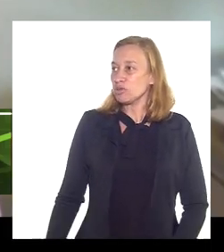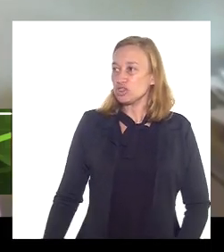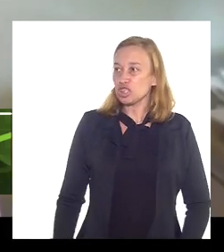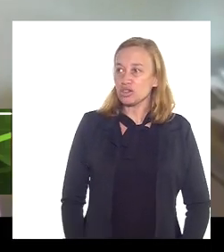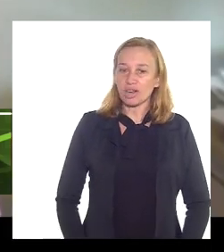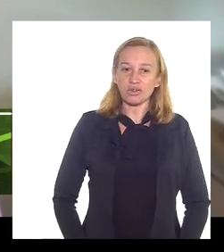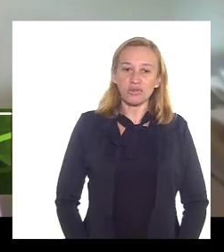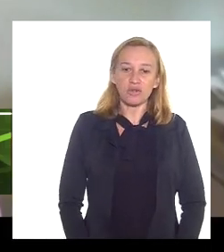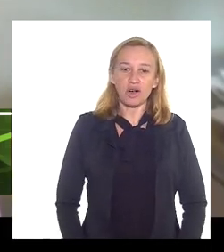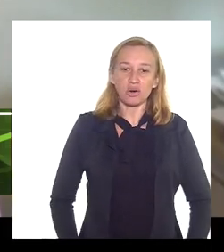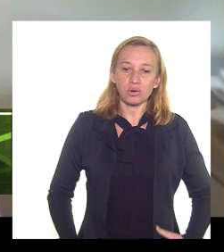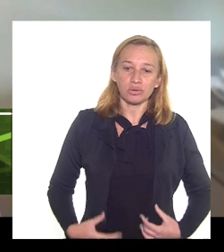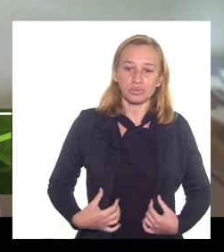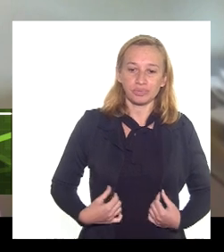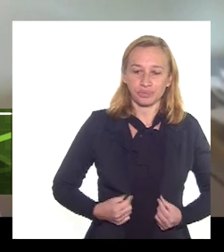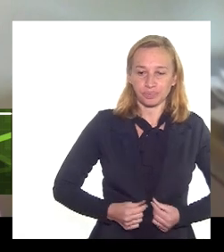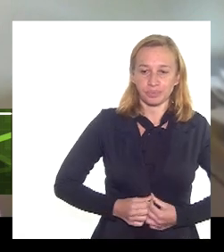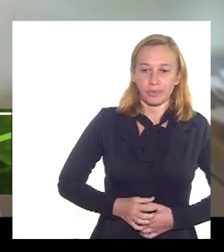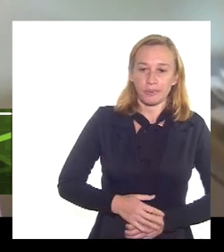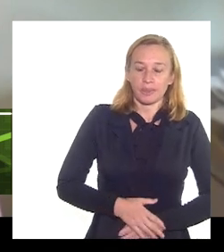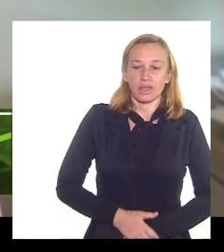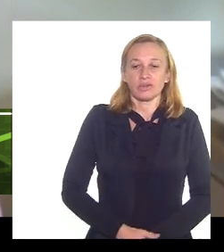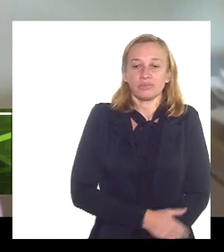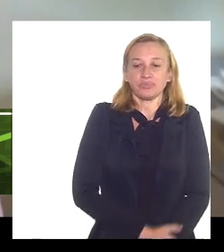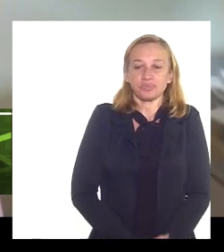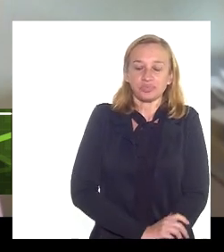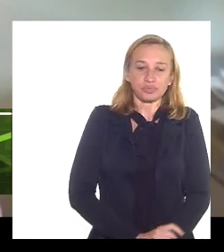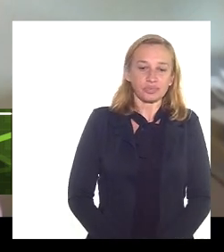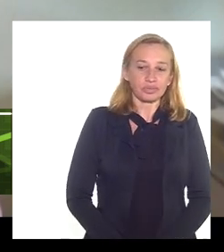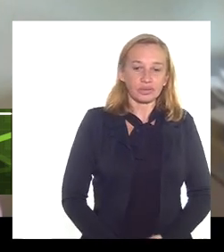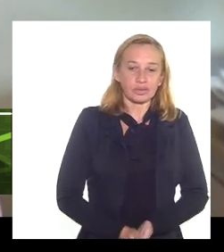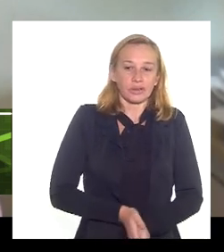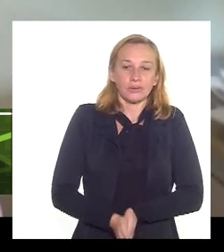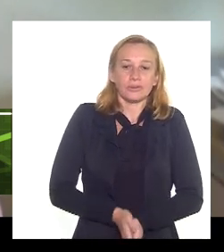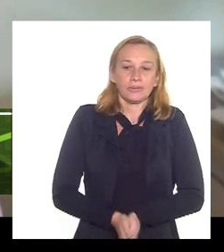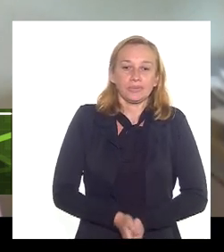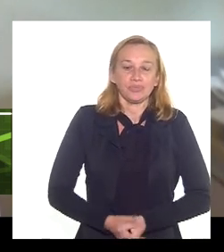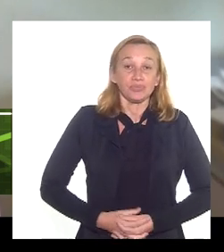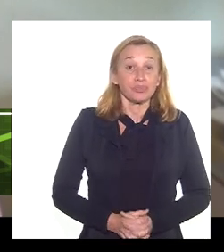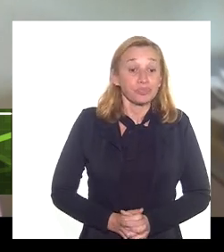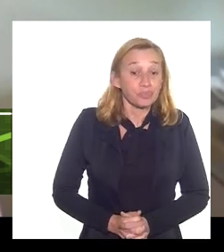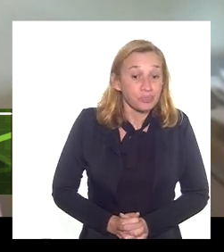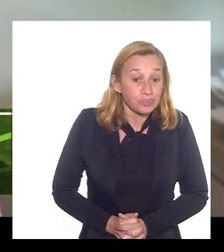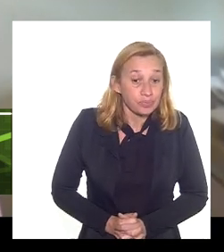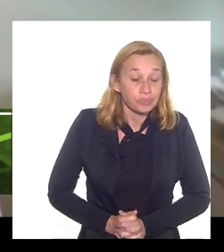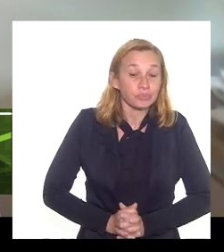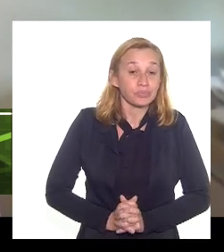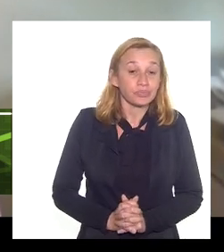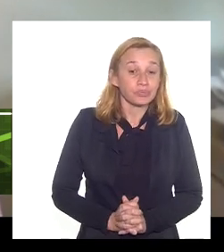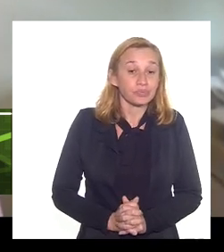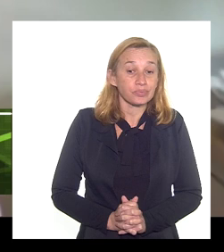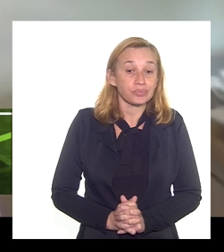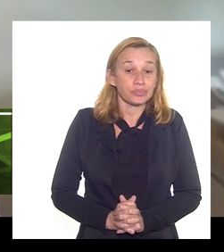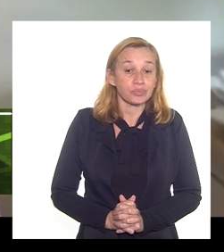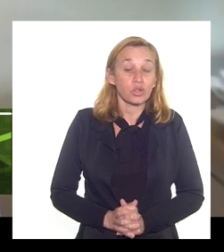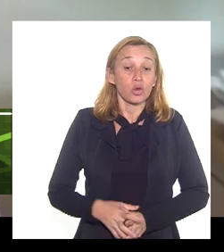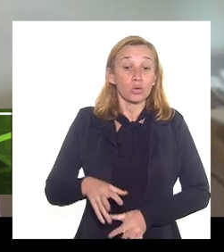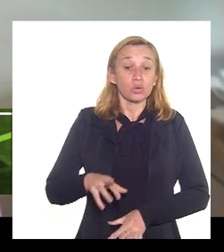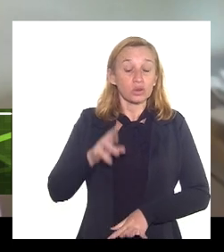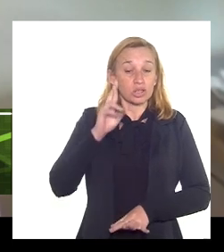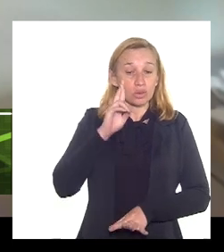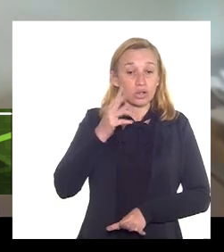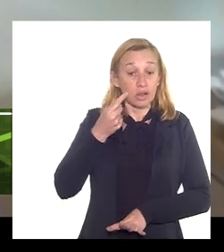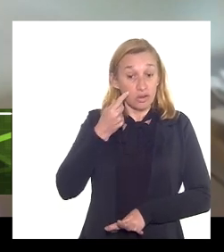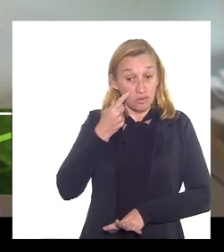para reinjeção para tirar óleo porque se esse gás estivesse para um bom mercado o senhor ia trocando o gás